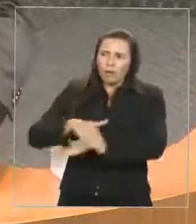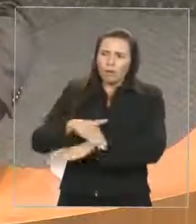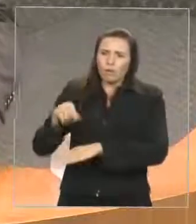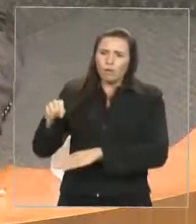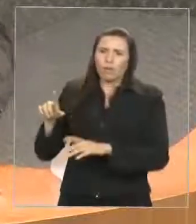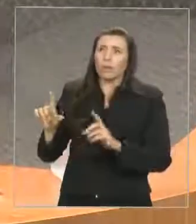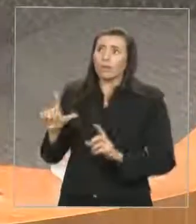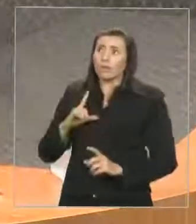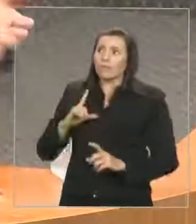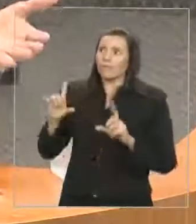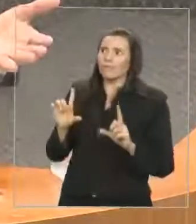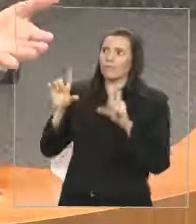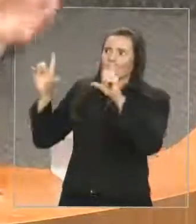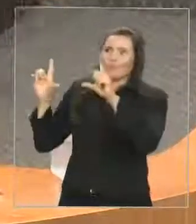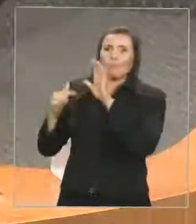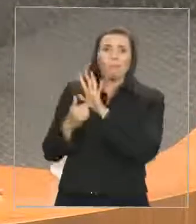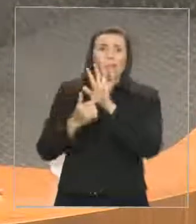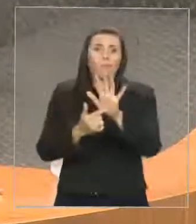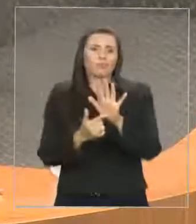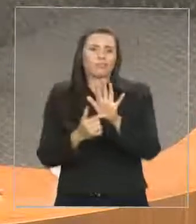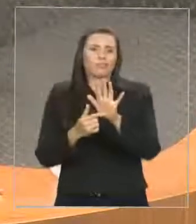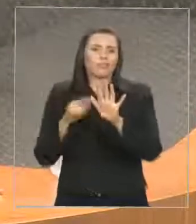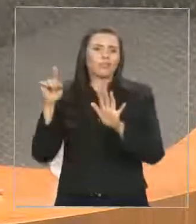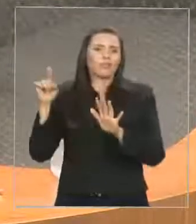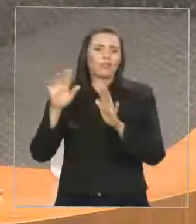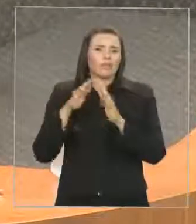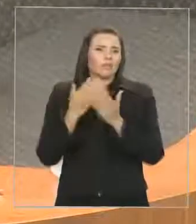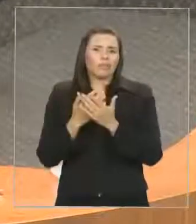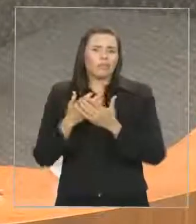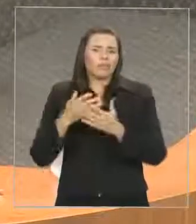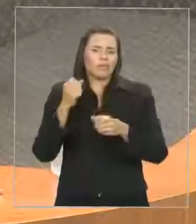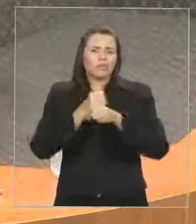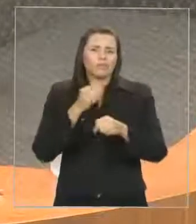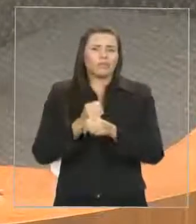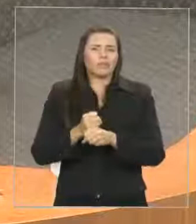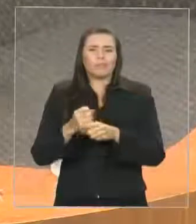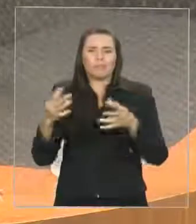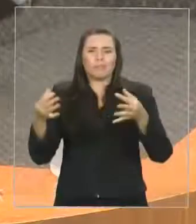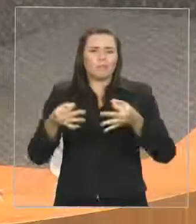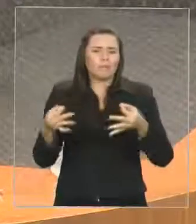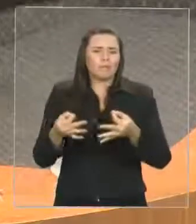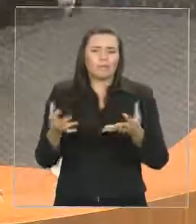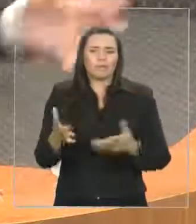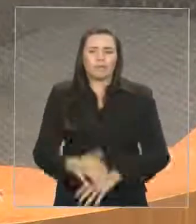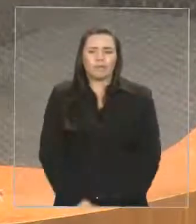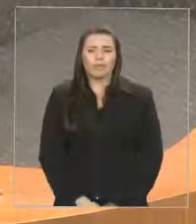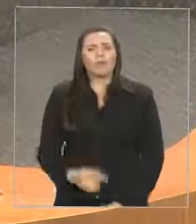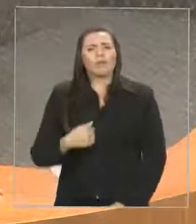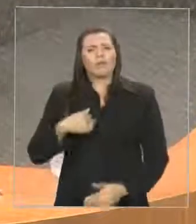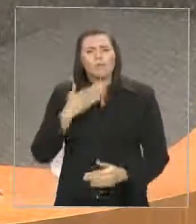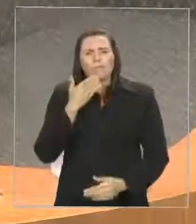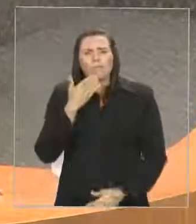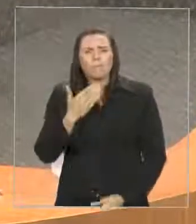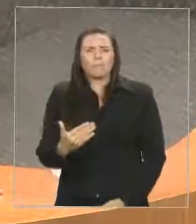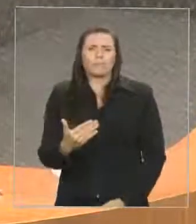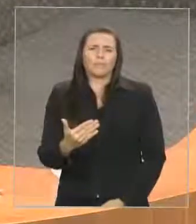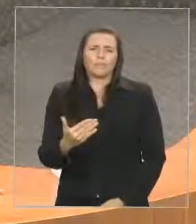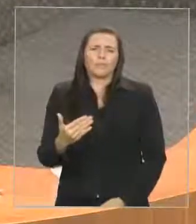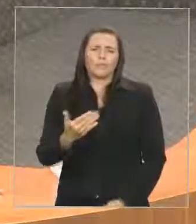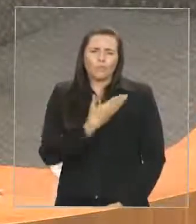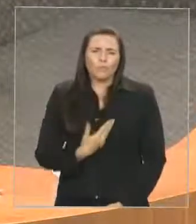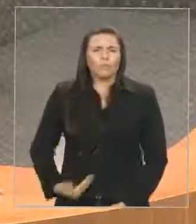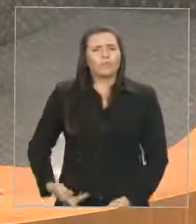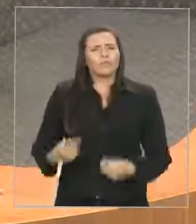reconstruídas. O pedido é simples, pedir à mesa que tenha complacência, que tenha transparência, assim como o Governo já está